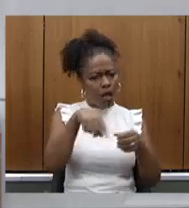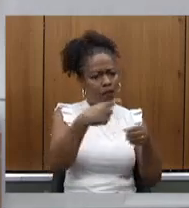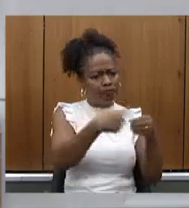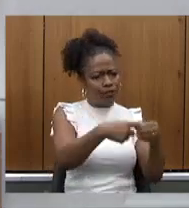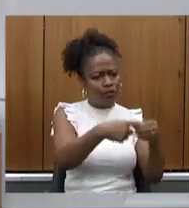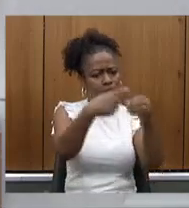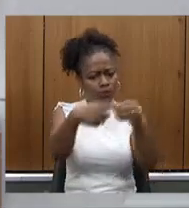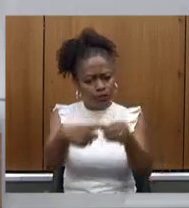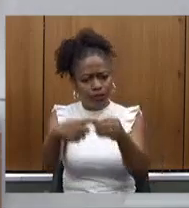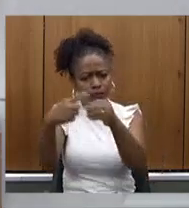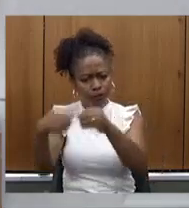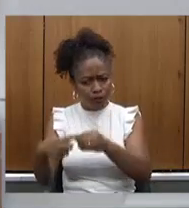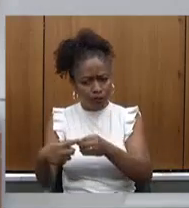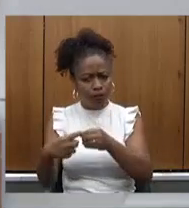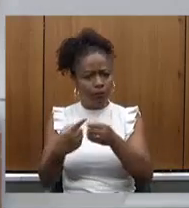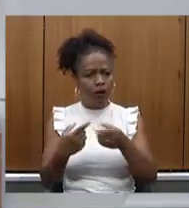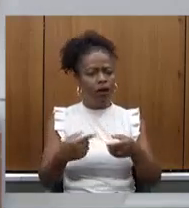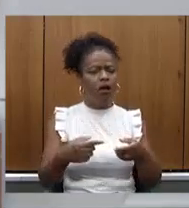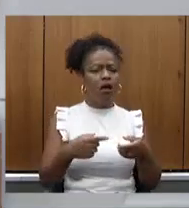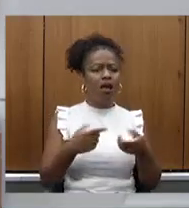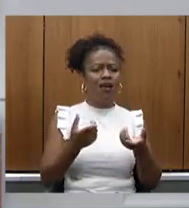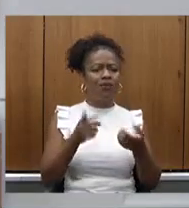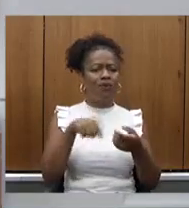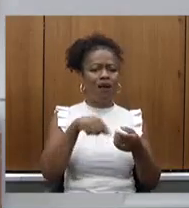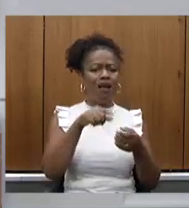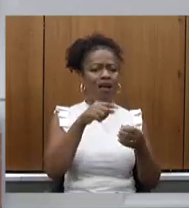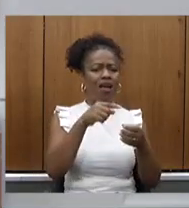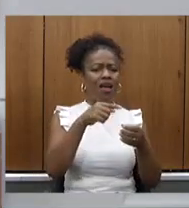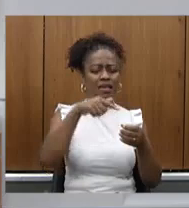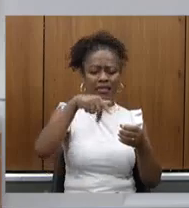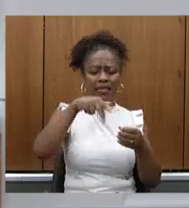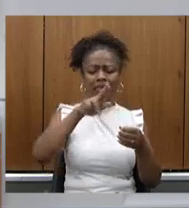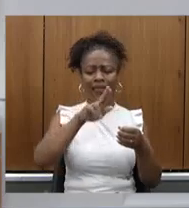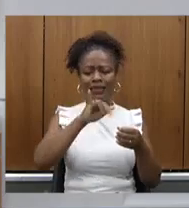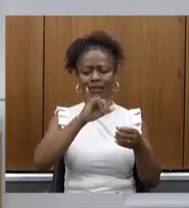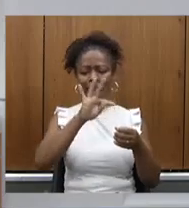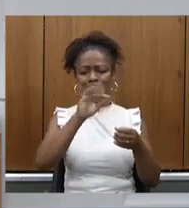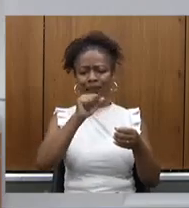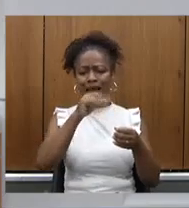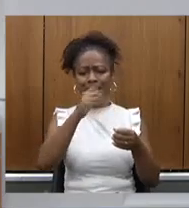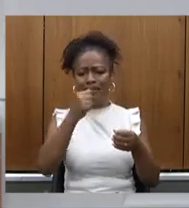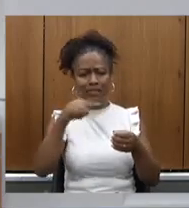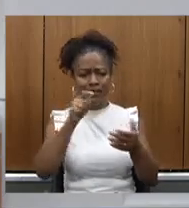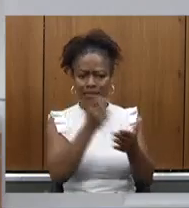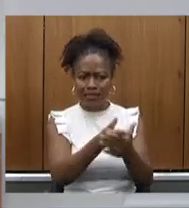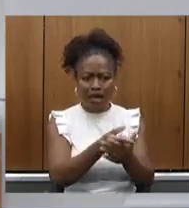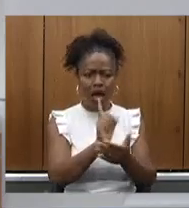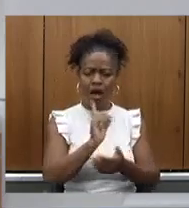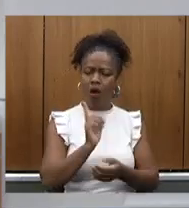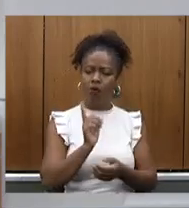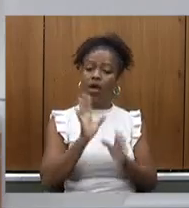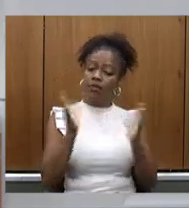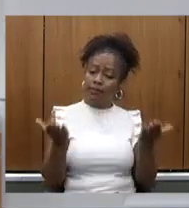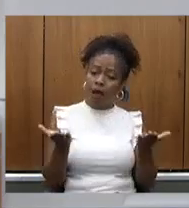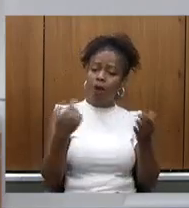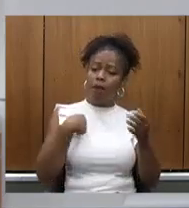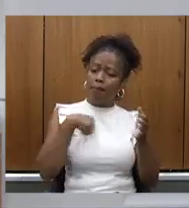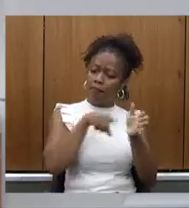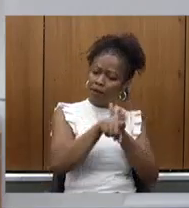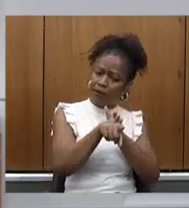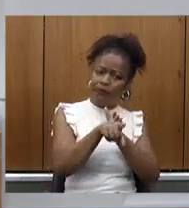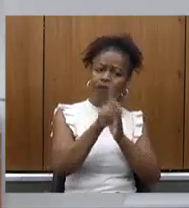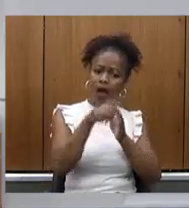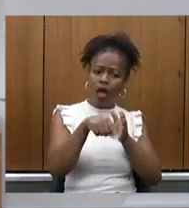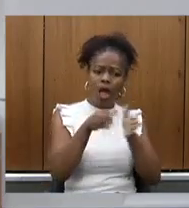adesão não é o município da quitação então minha pergunta básica é essa de quais são os